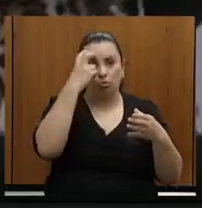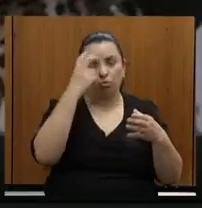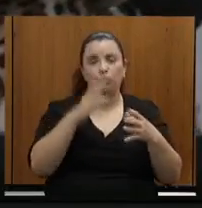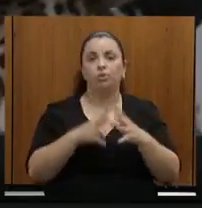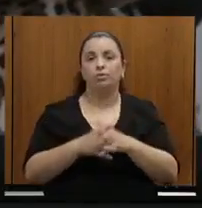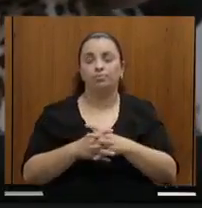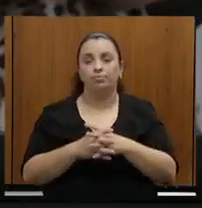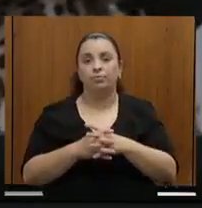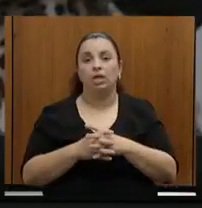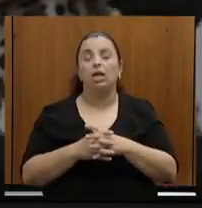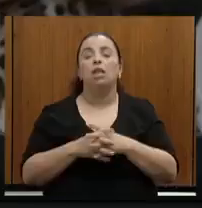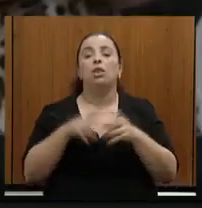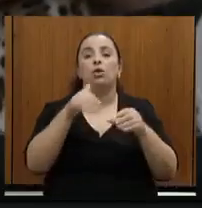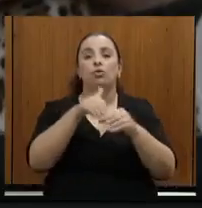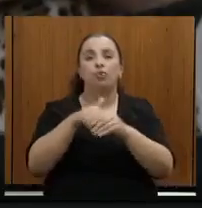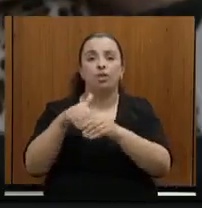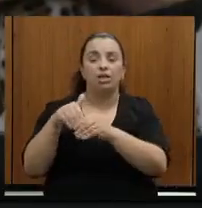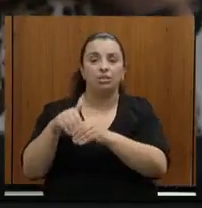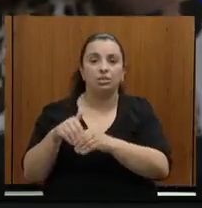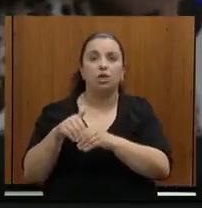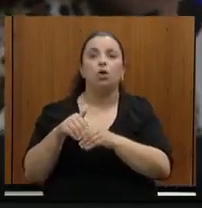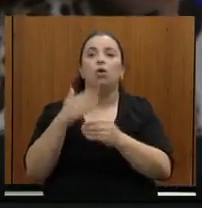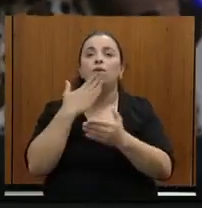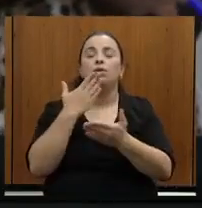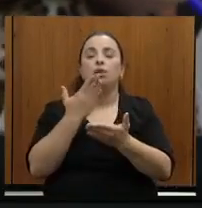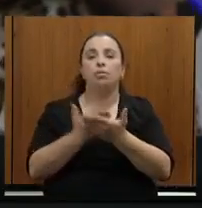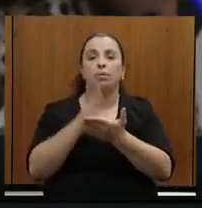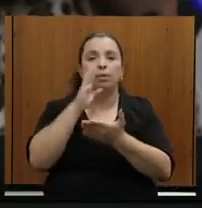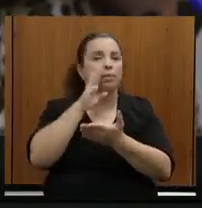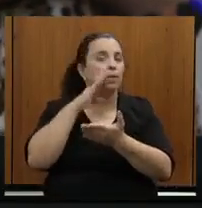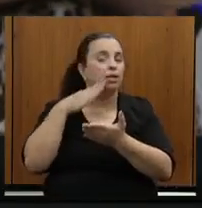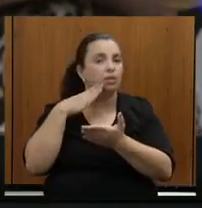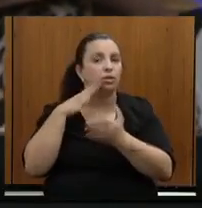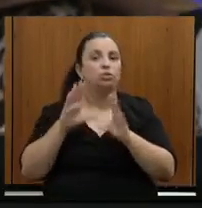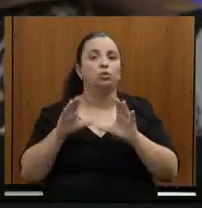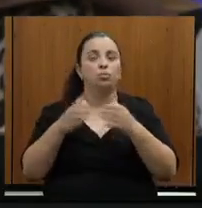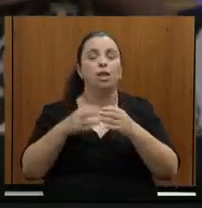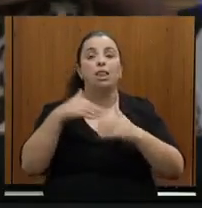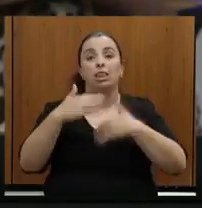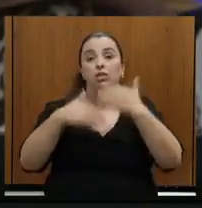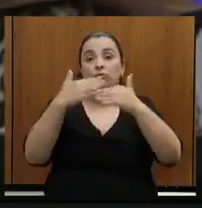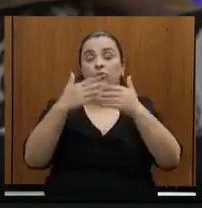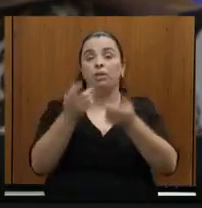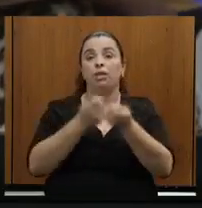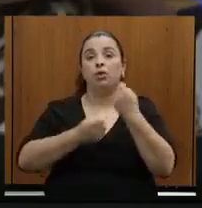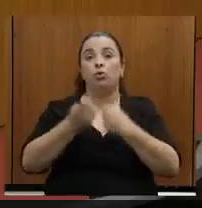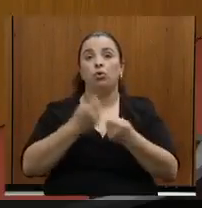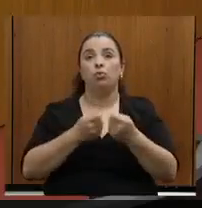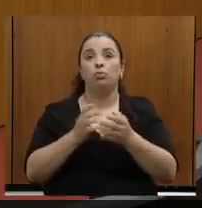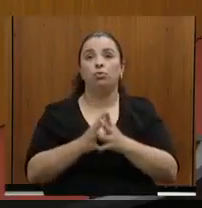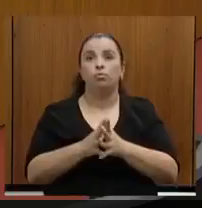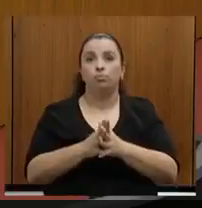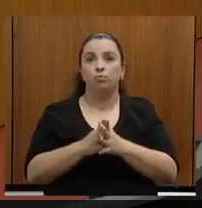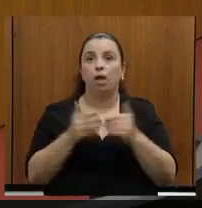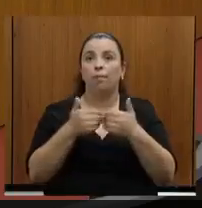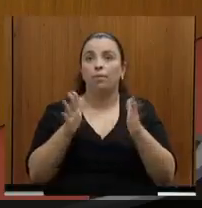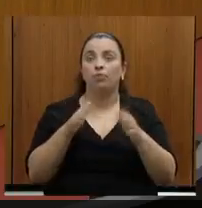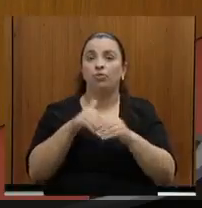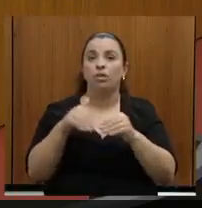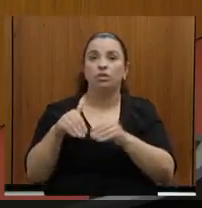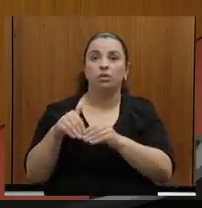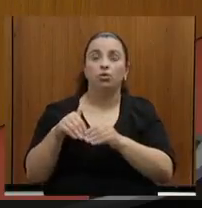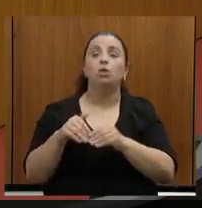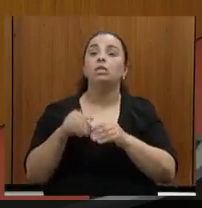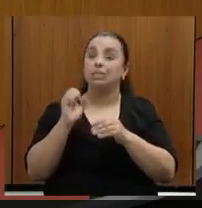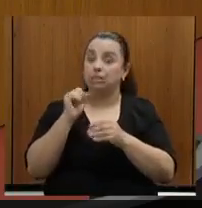em votação, requerimento da deputada Beatriz Serqueira no Desenvolvimento Econômico. Em votação, deputados,